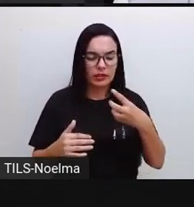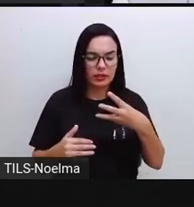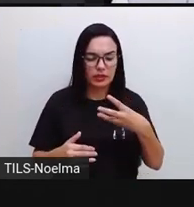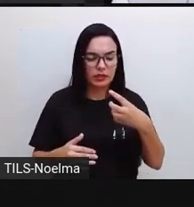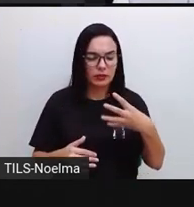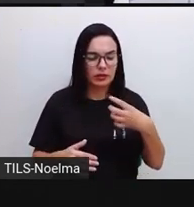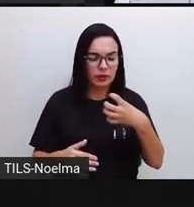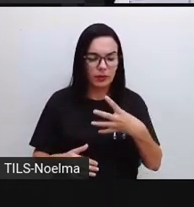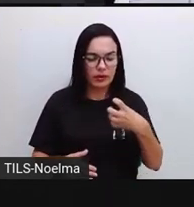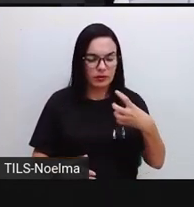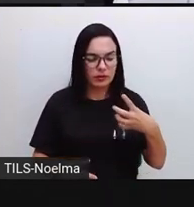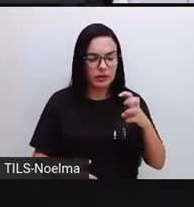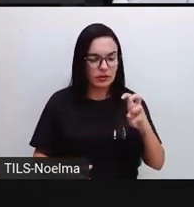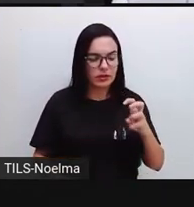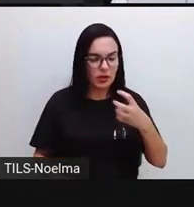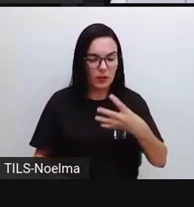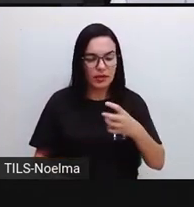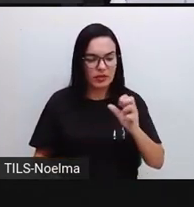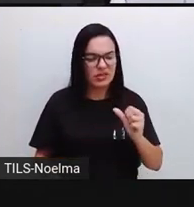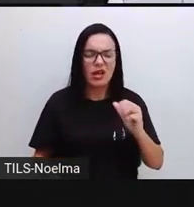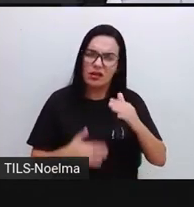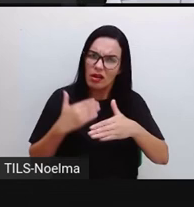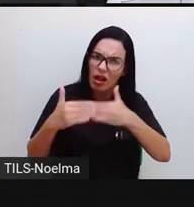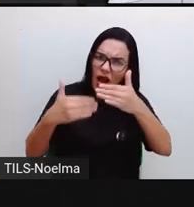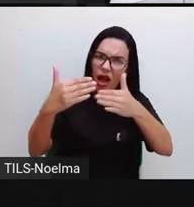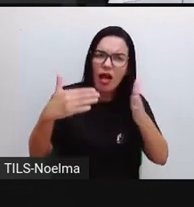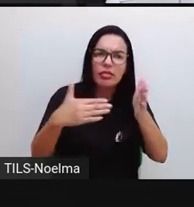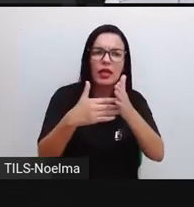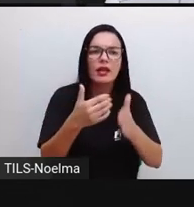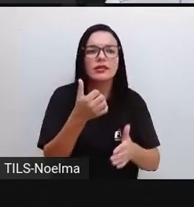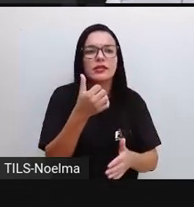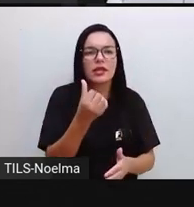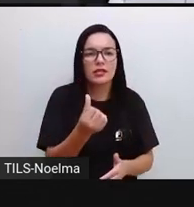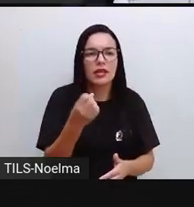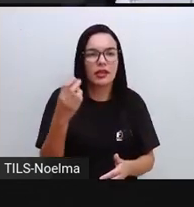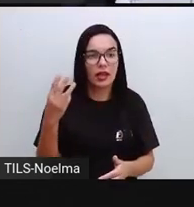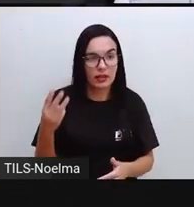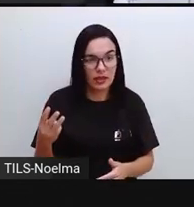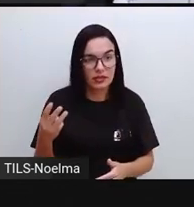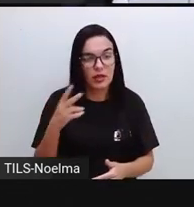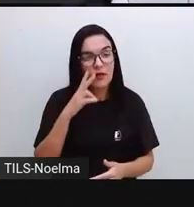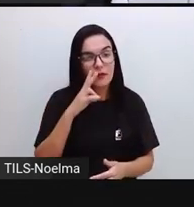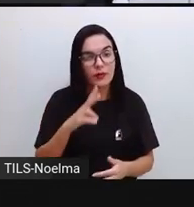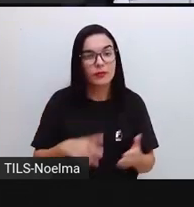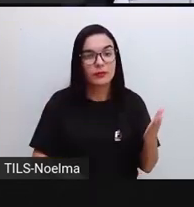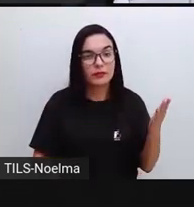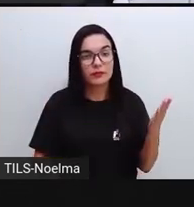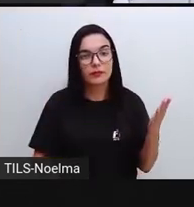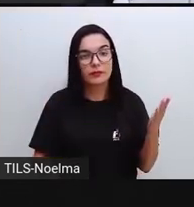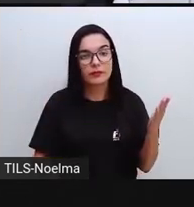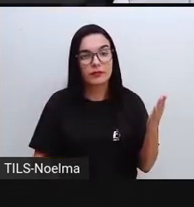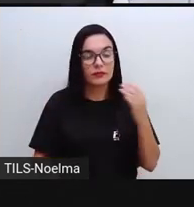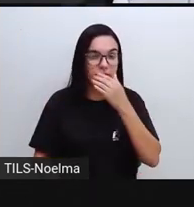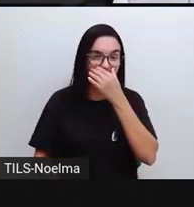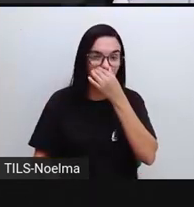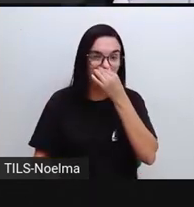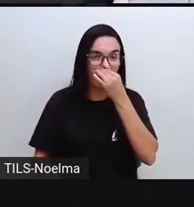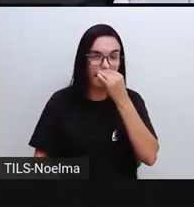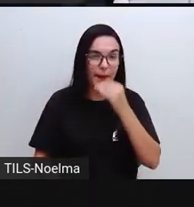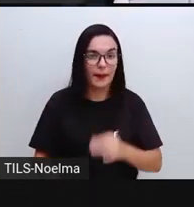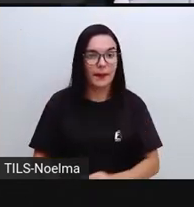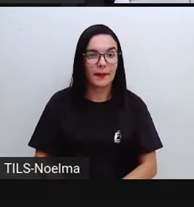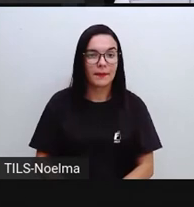44, 45. E aí, a gente contou até o final. Então, vamos ver? 44, 45,